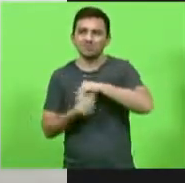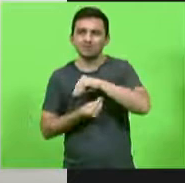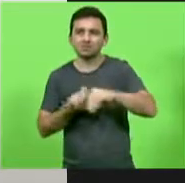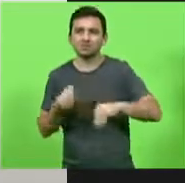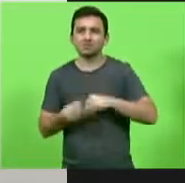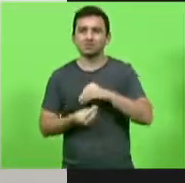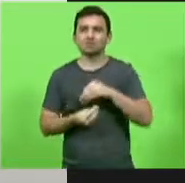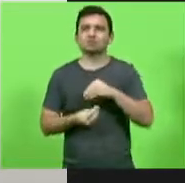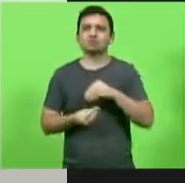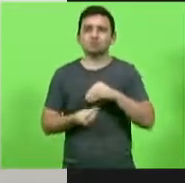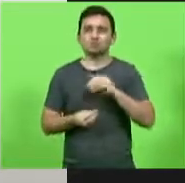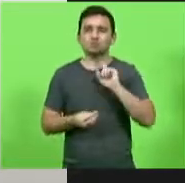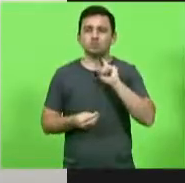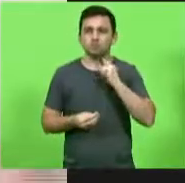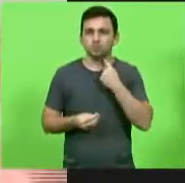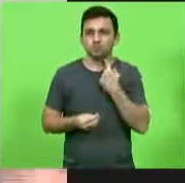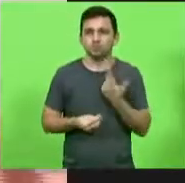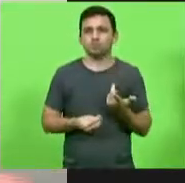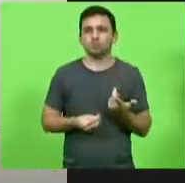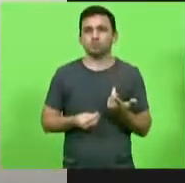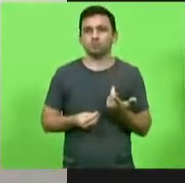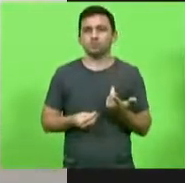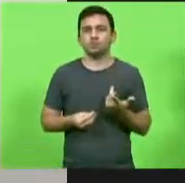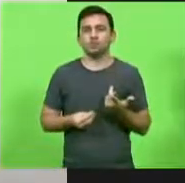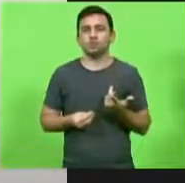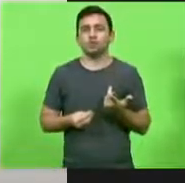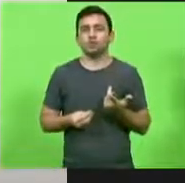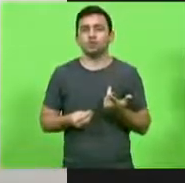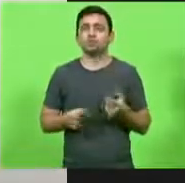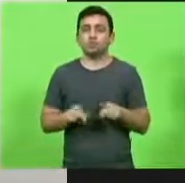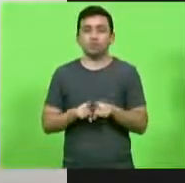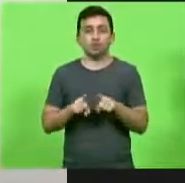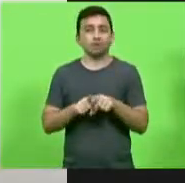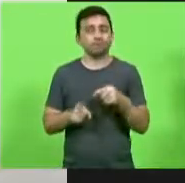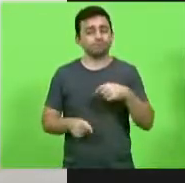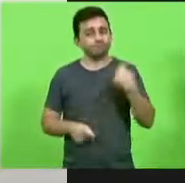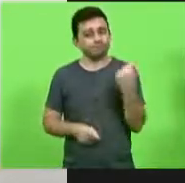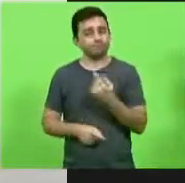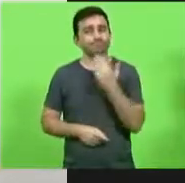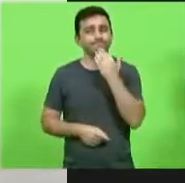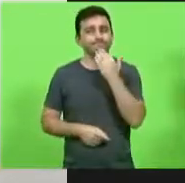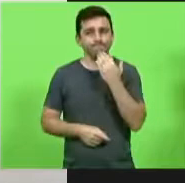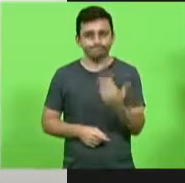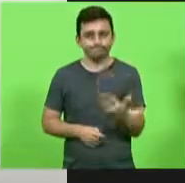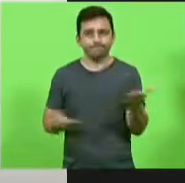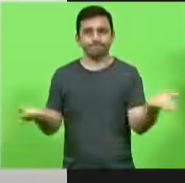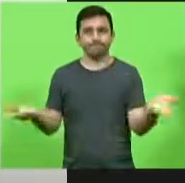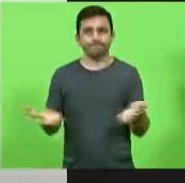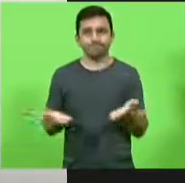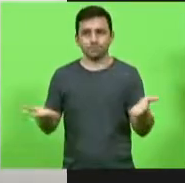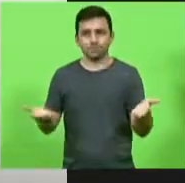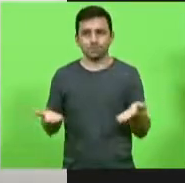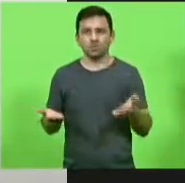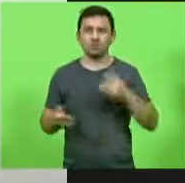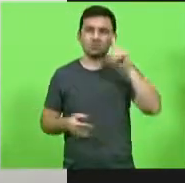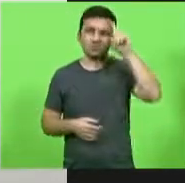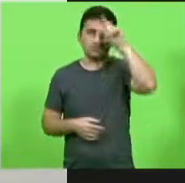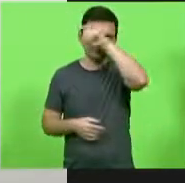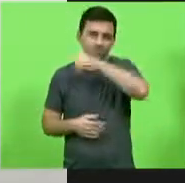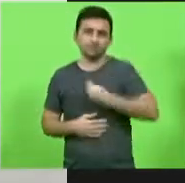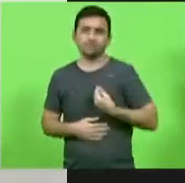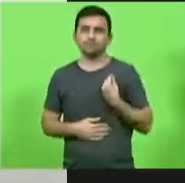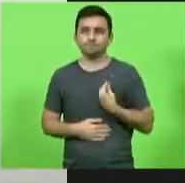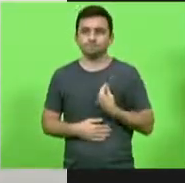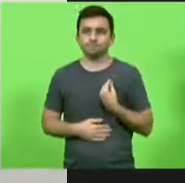bananciais críticos então este é o apelo que a gente faz neste momento crítico que estamos